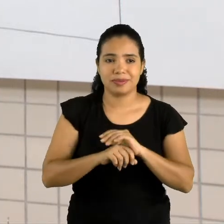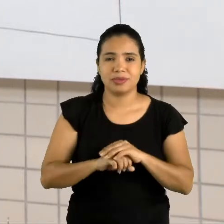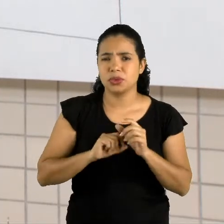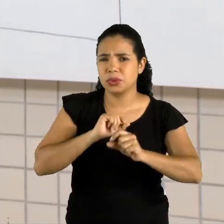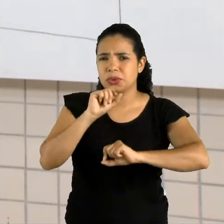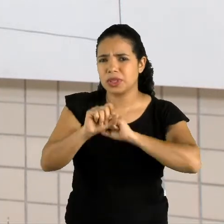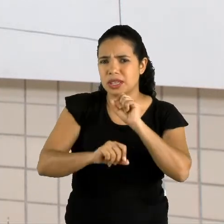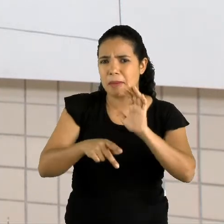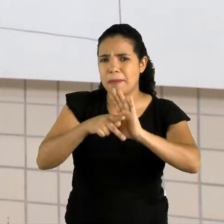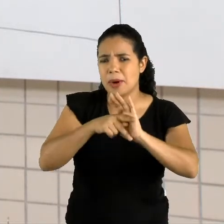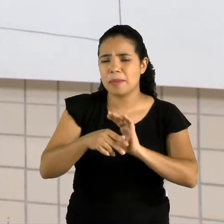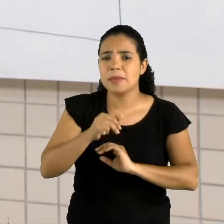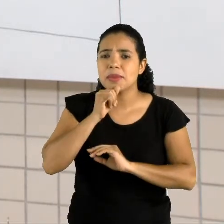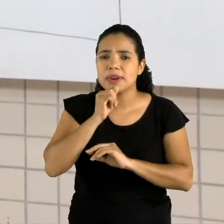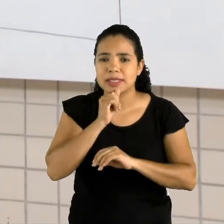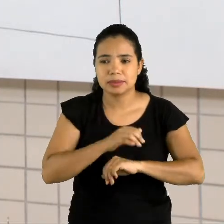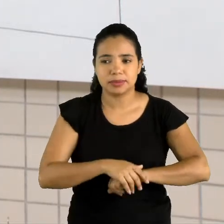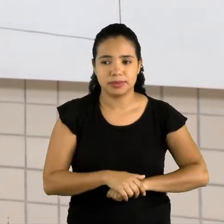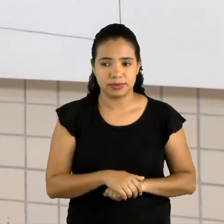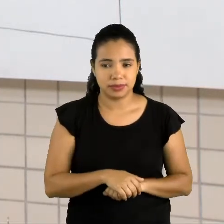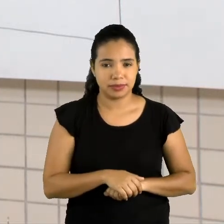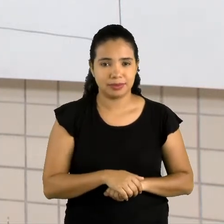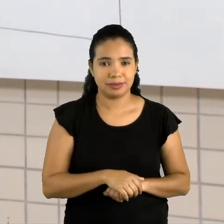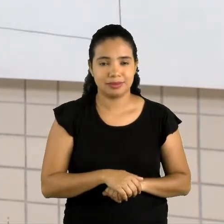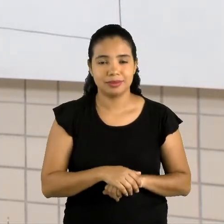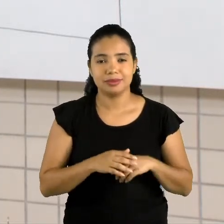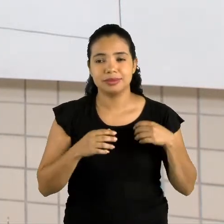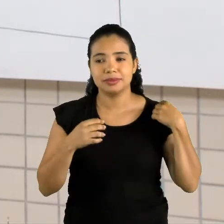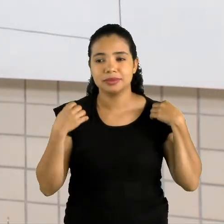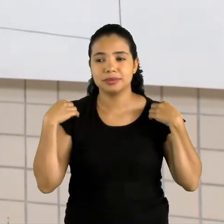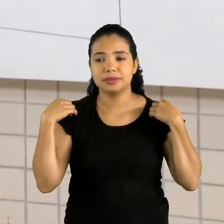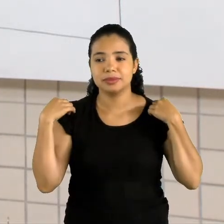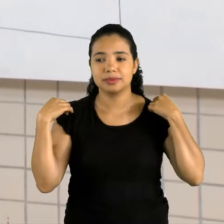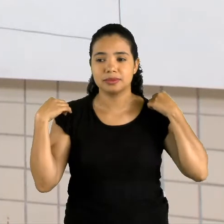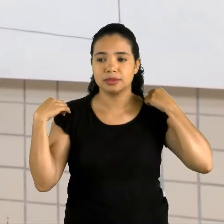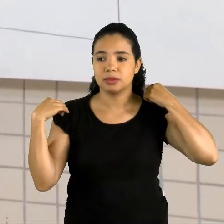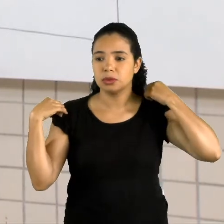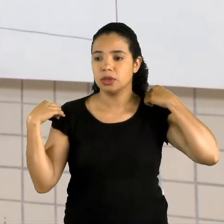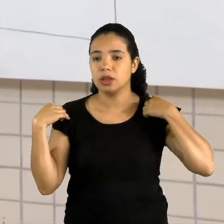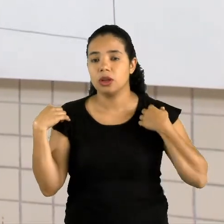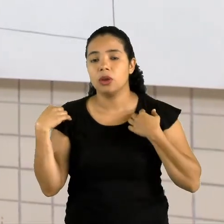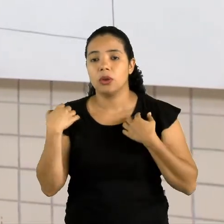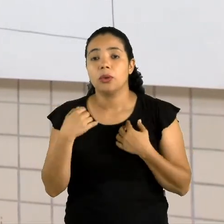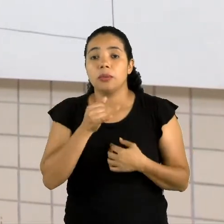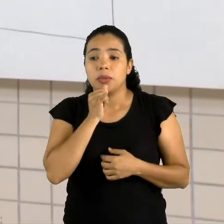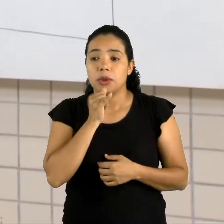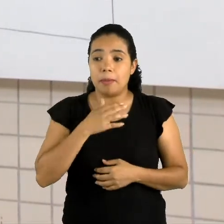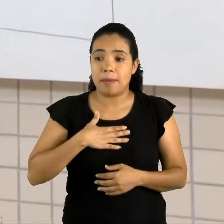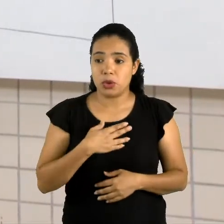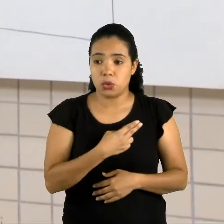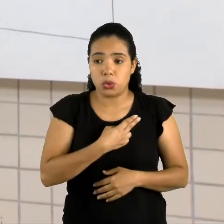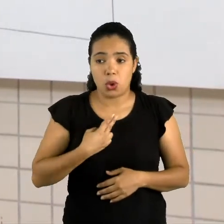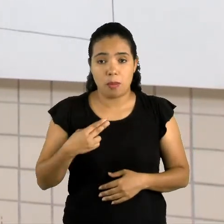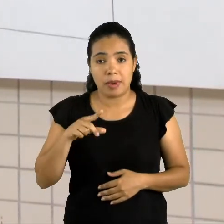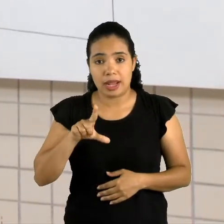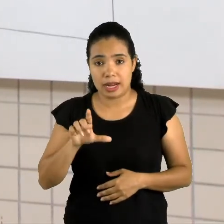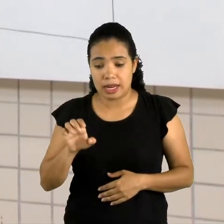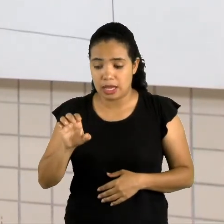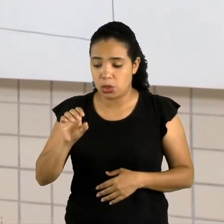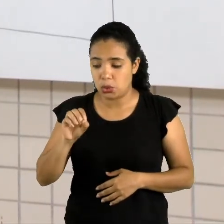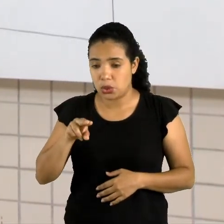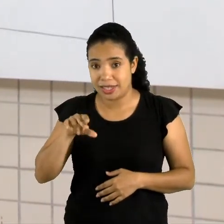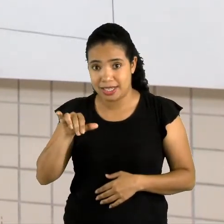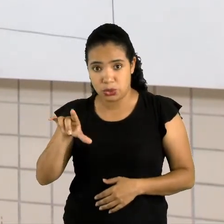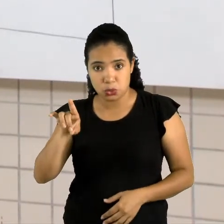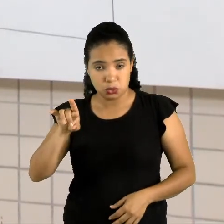gente? Por exemplo, ó, o meu nome é Leonilde. Pode existir várias, outras Leonilde no